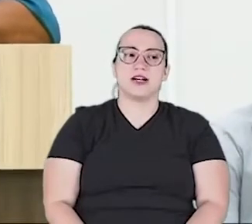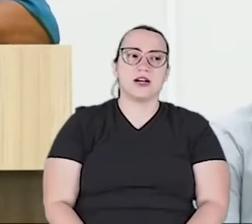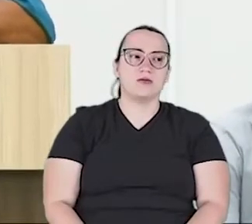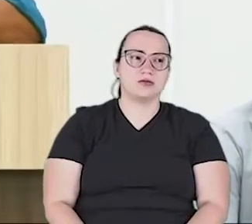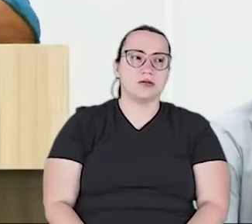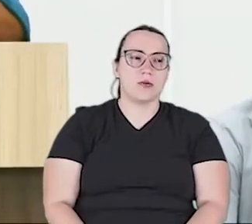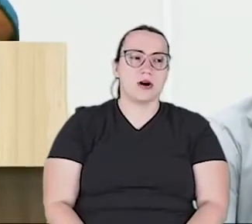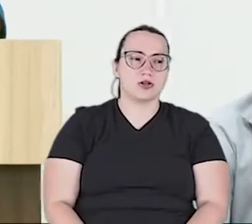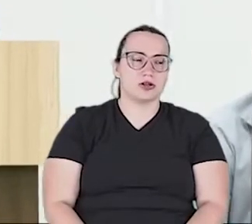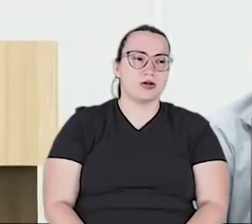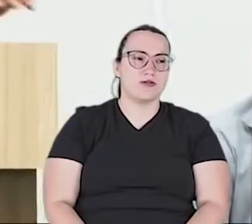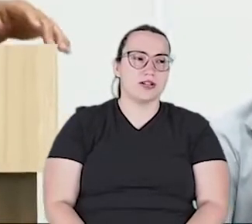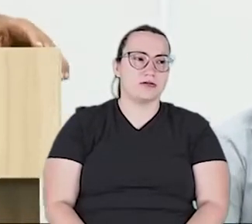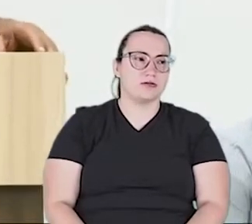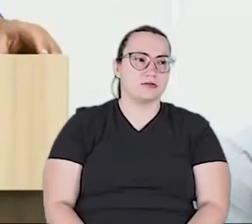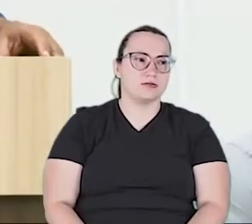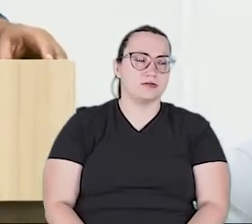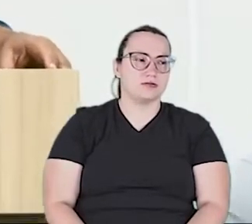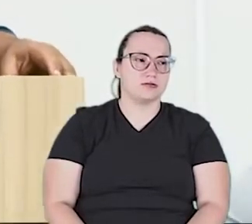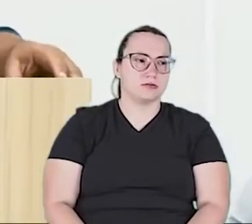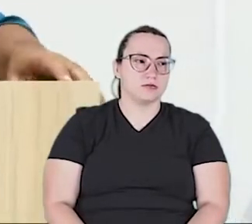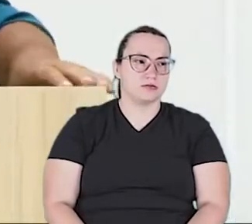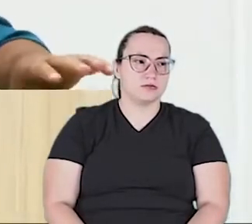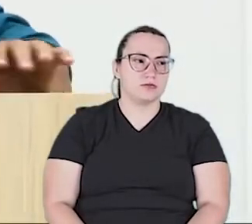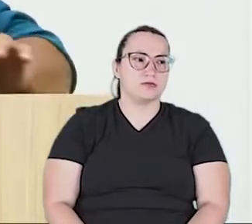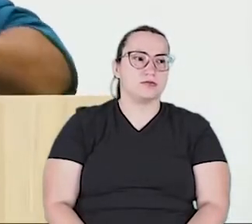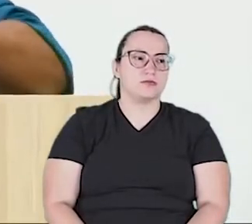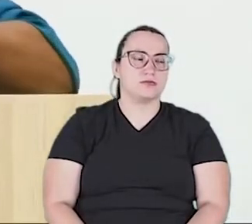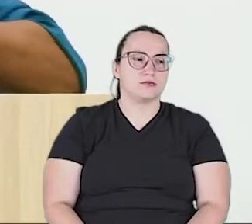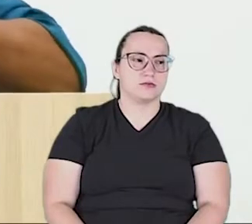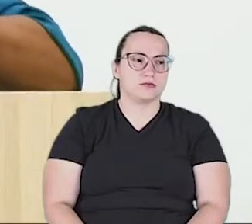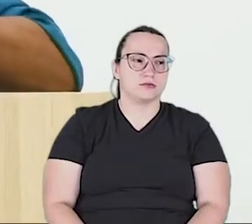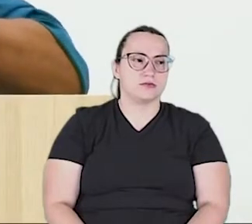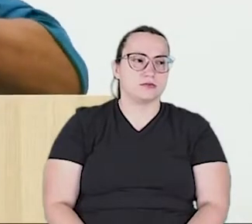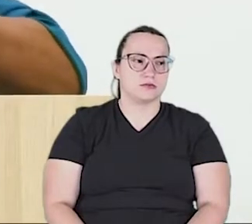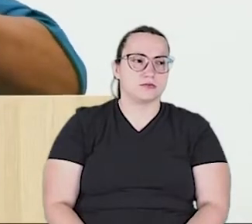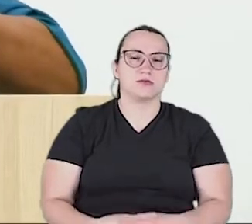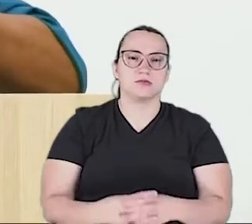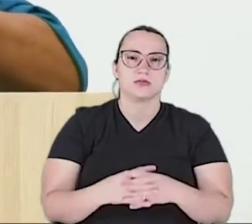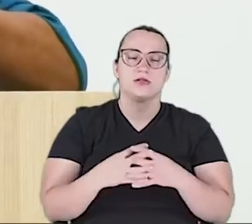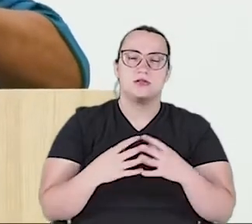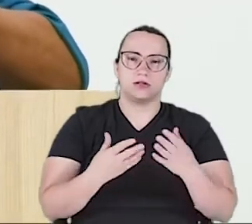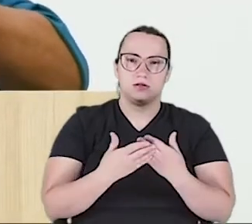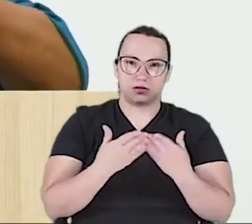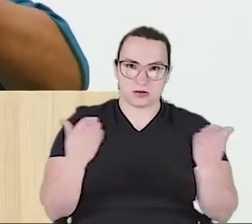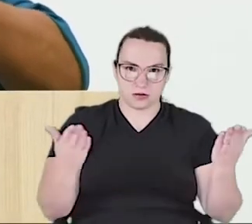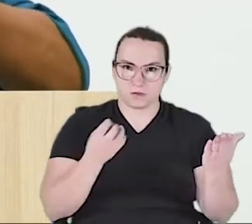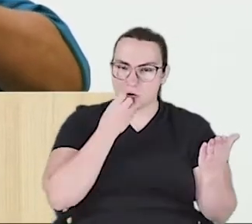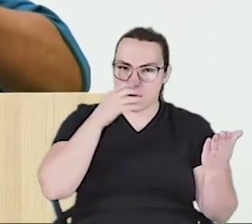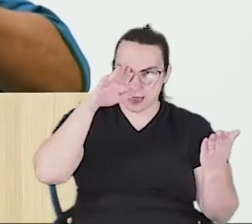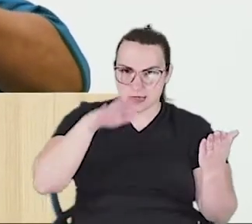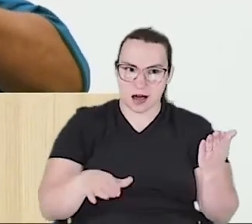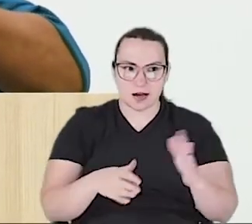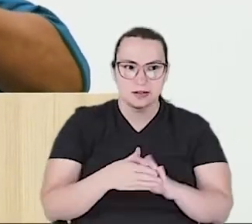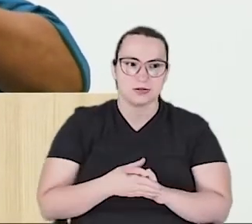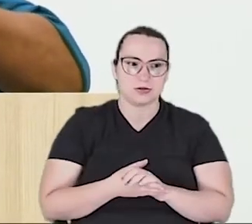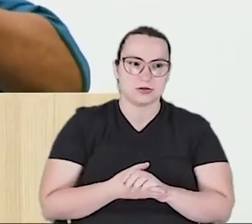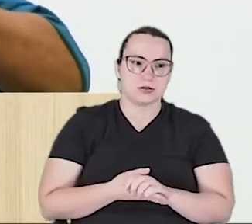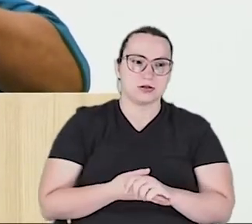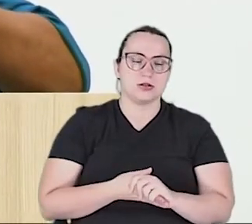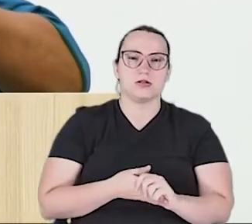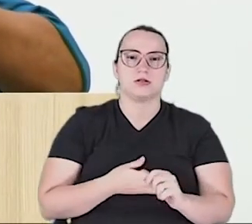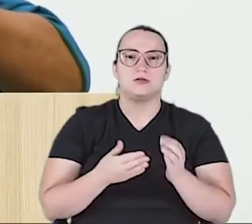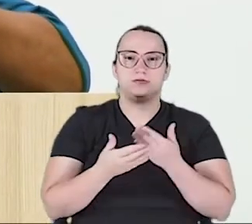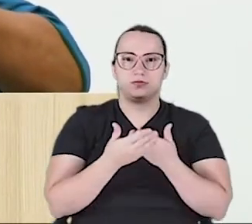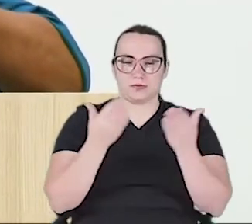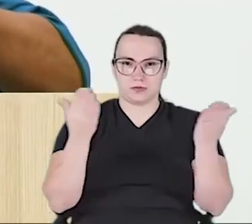Excelência, boa tarde à mesa diretiva, nobres pares, à Guarda Municipal, que nos honra com sua presença, senhoras que estão aqui